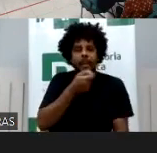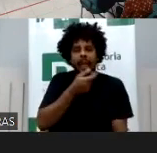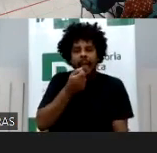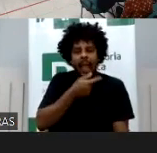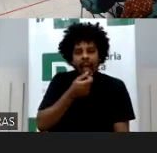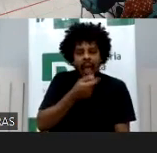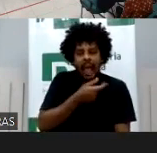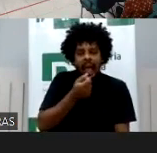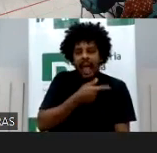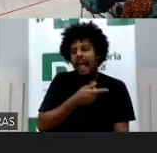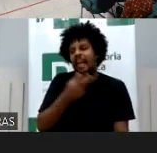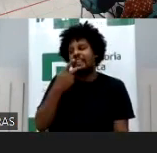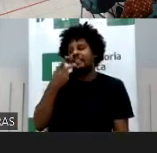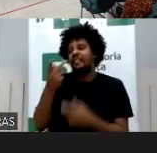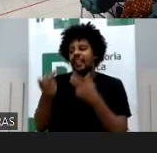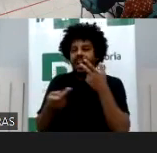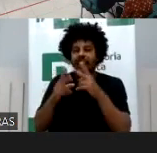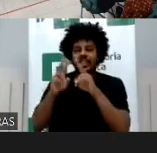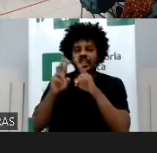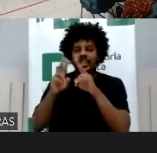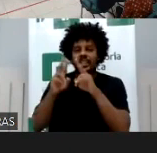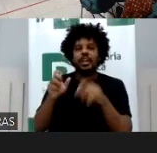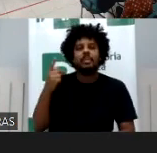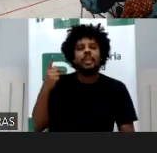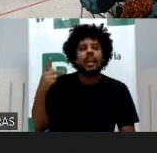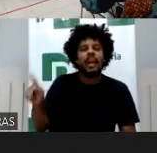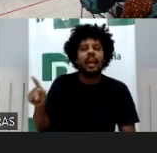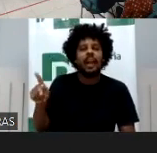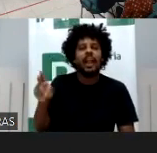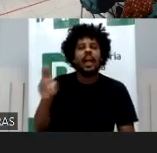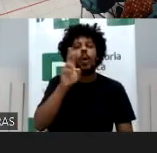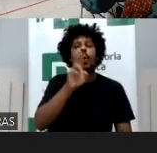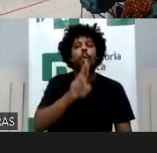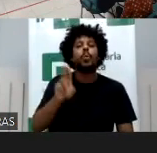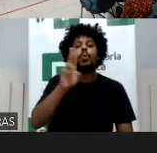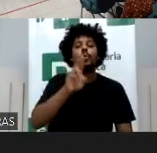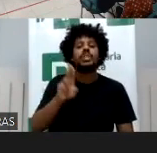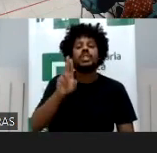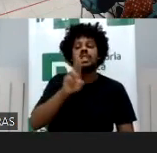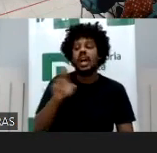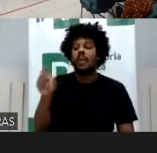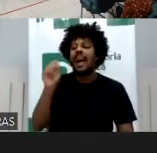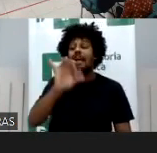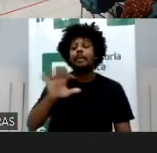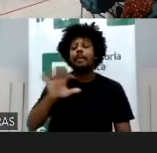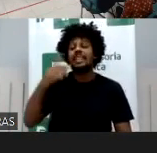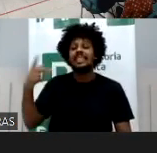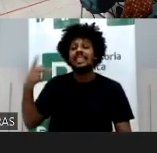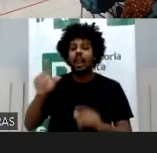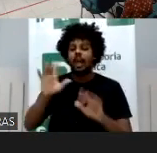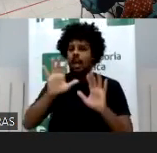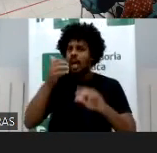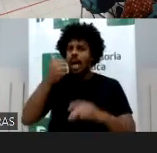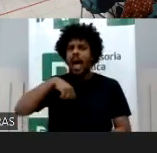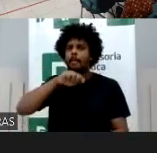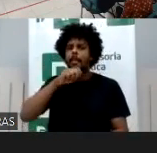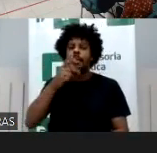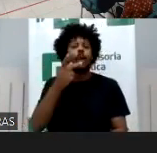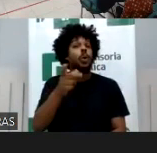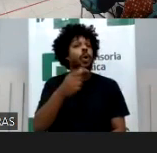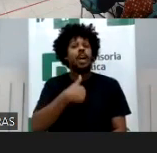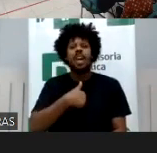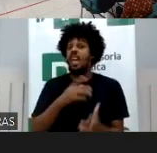né, usando ela, usando o soletrar dela, e a mãe disse, eu não autorizo, foi para a cena pública dizer, eu não autorizo, o que eu